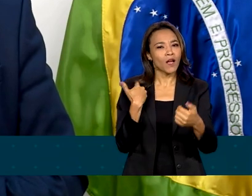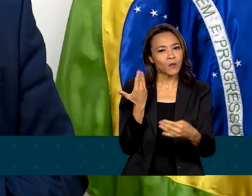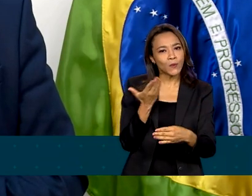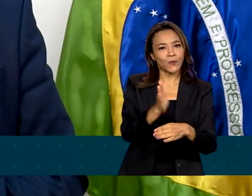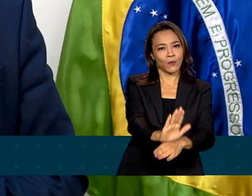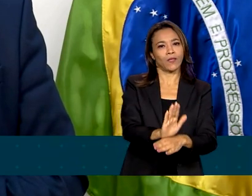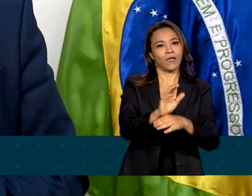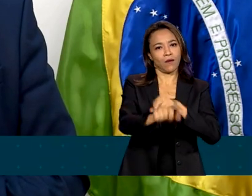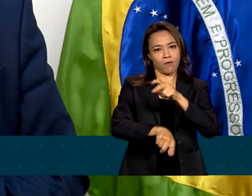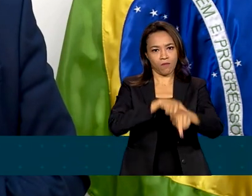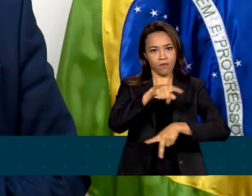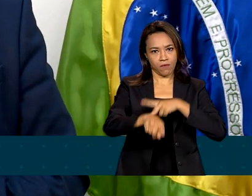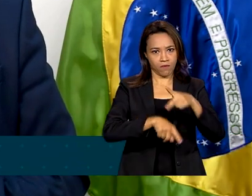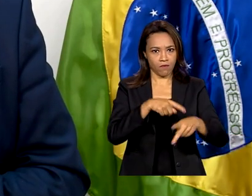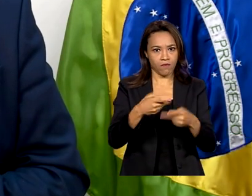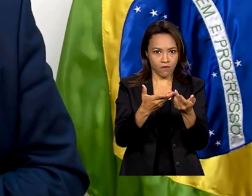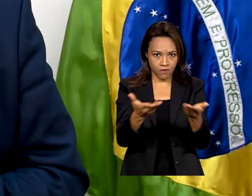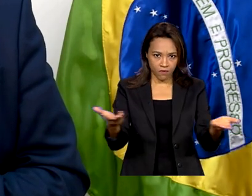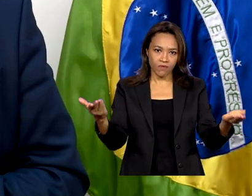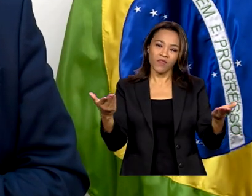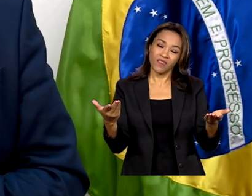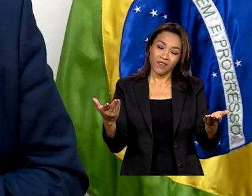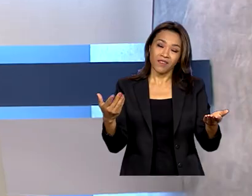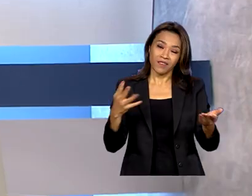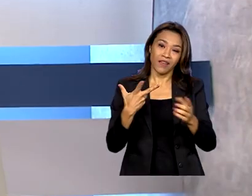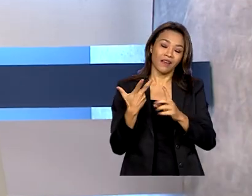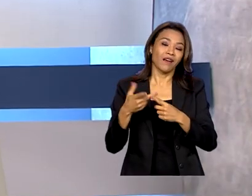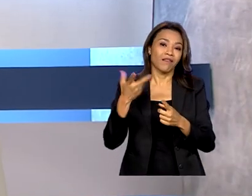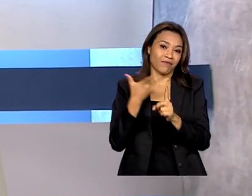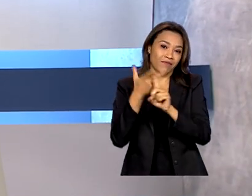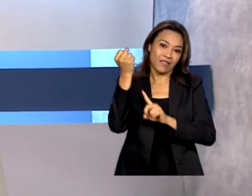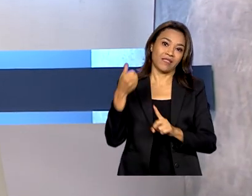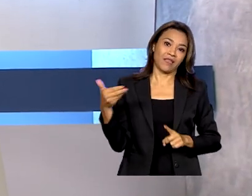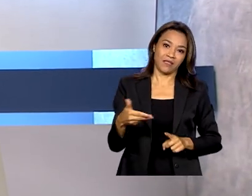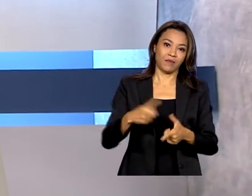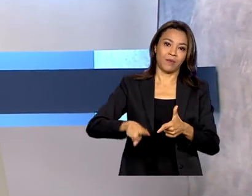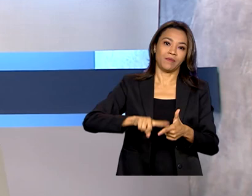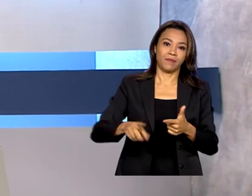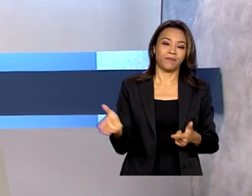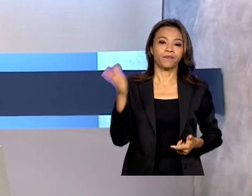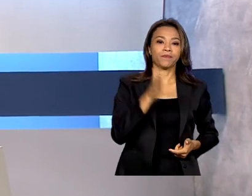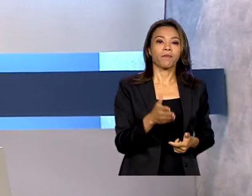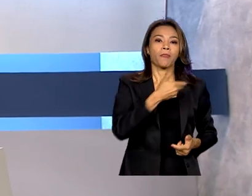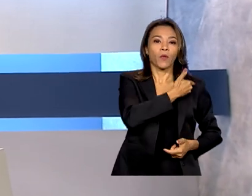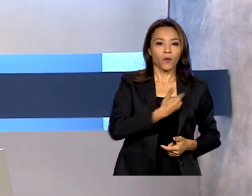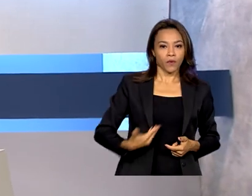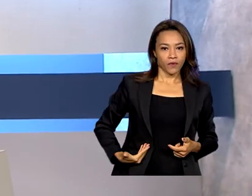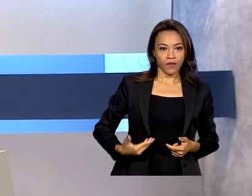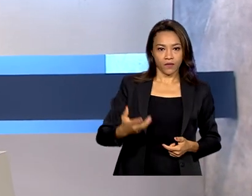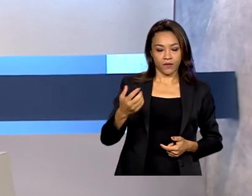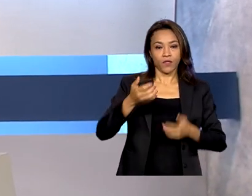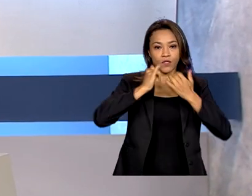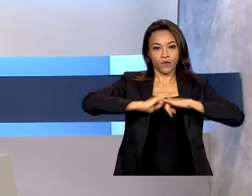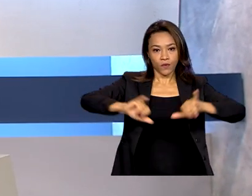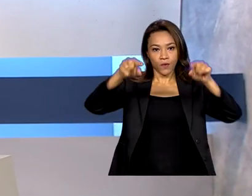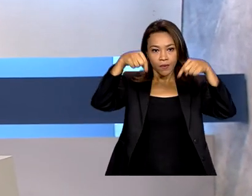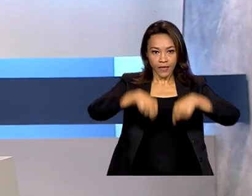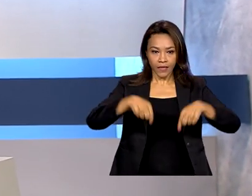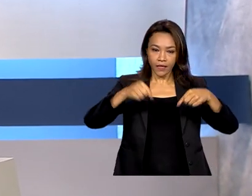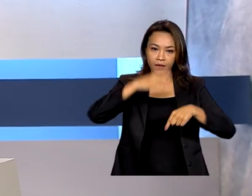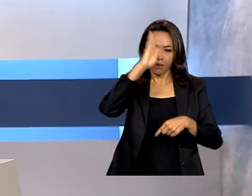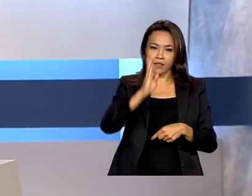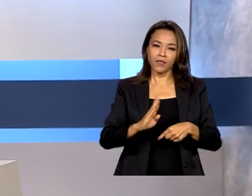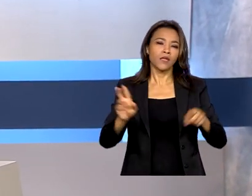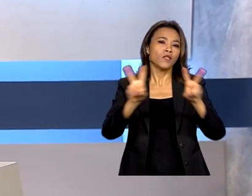o nosso povo a superar essa chaga que é a fome. O governo lançou em Brasília o Movimento Nacional pela